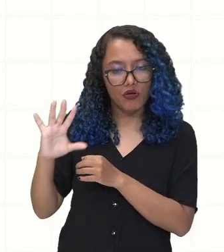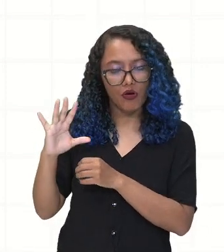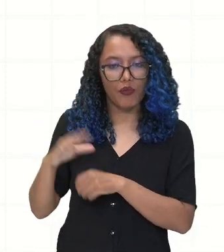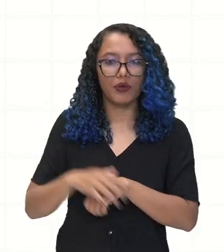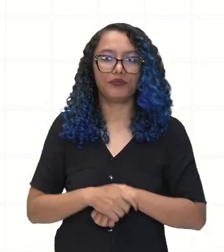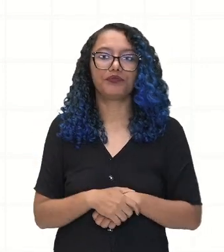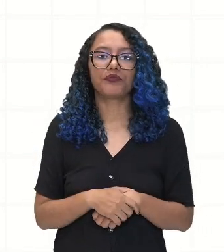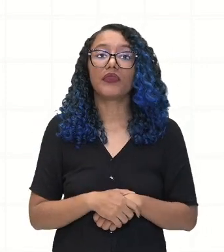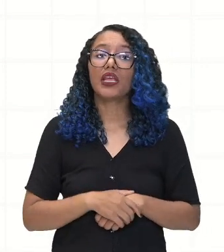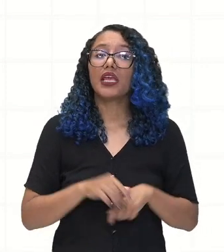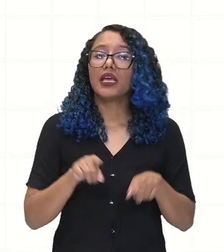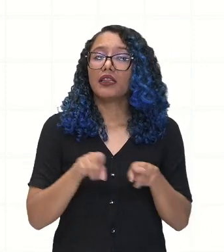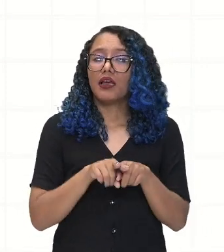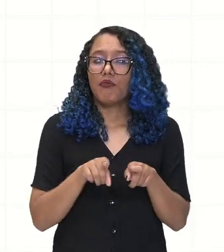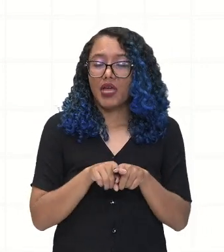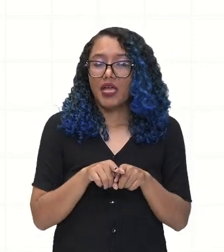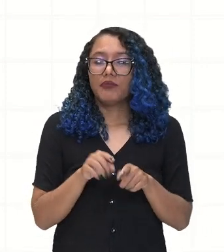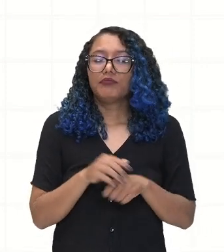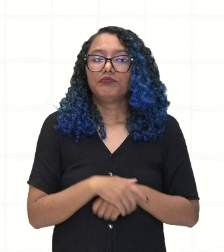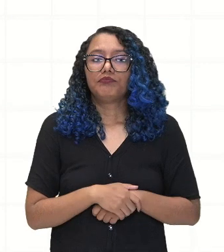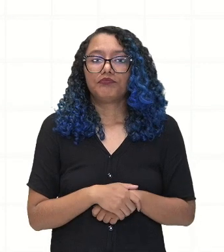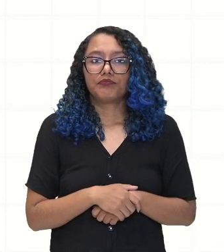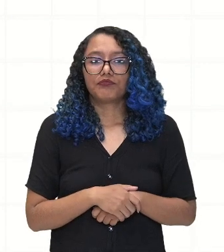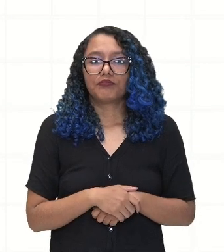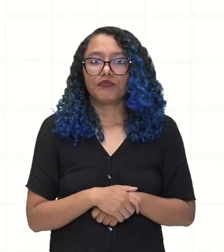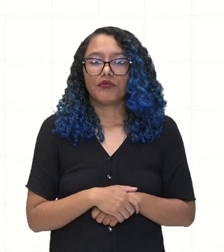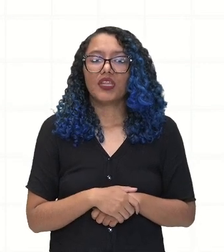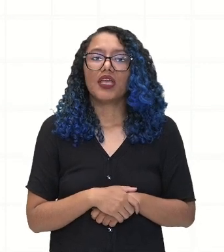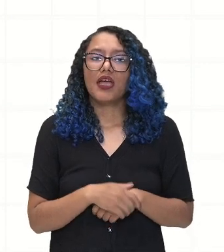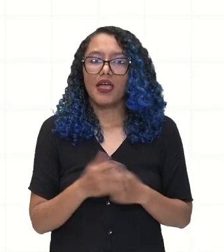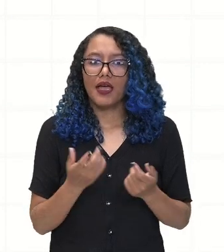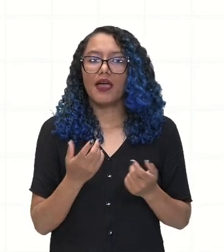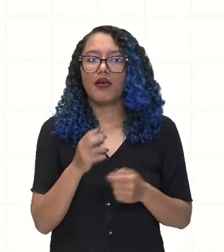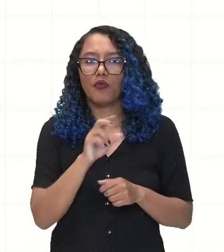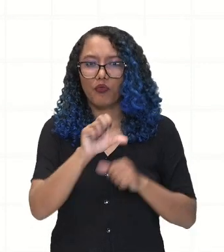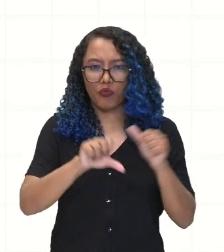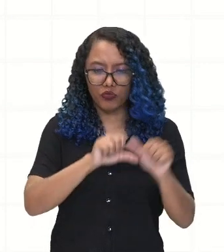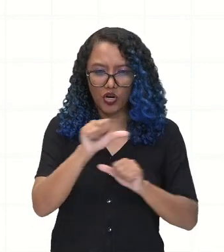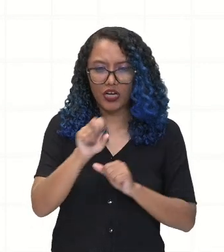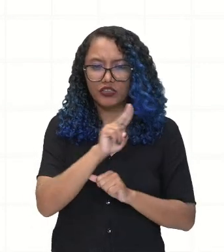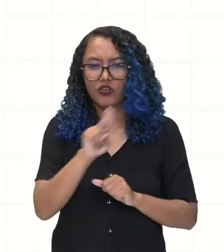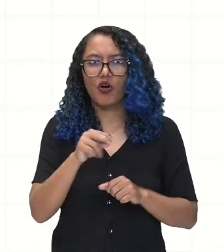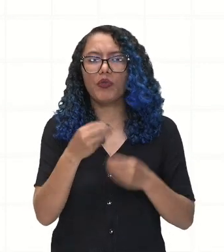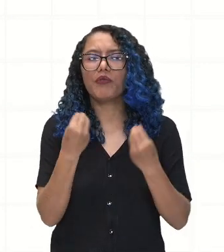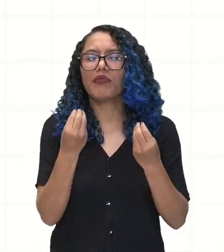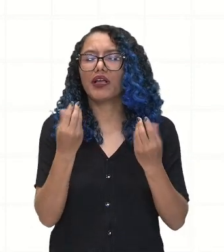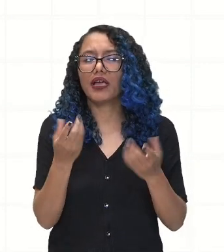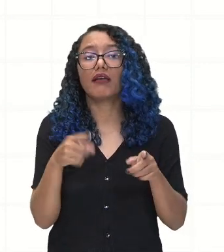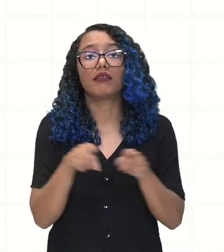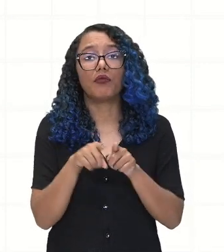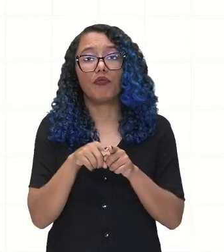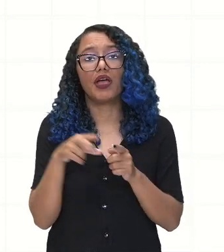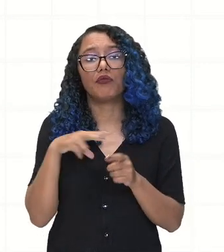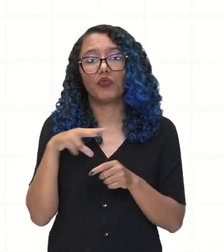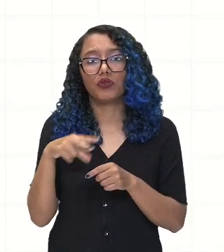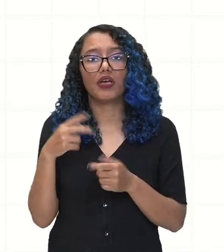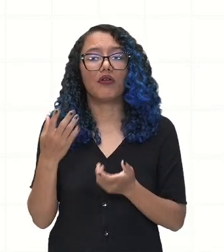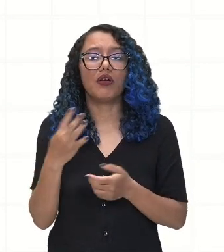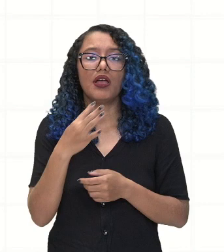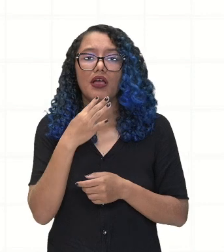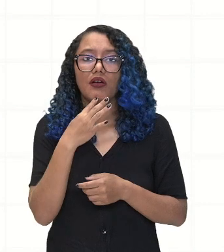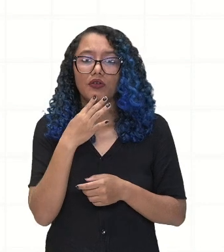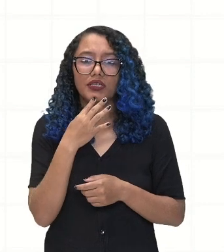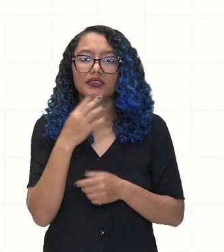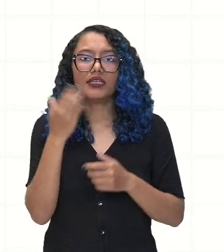para a coroa portuguesa conseguir administrar melhor o território, ter conhecimento do território, fazendo com que eles